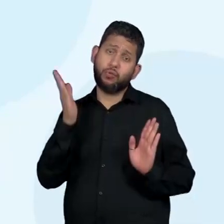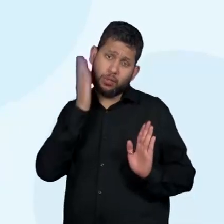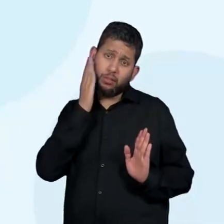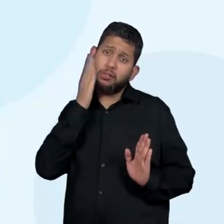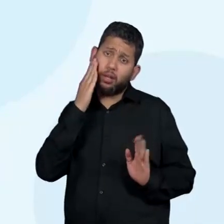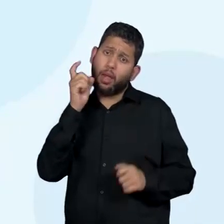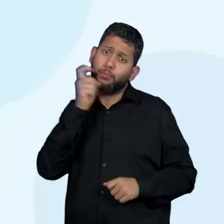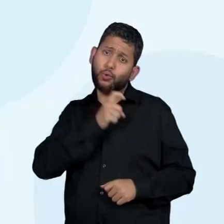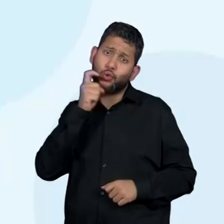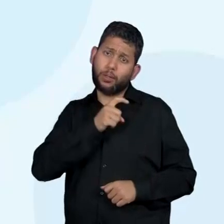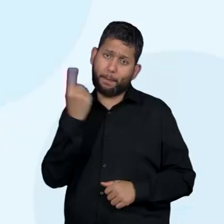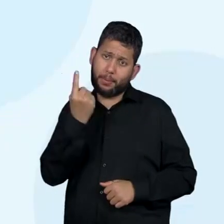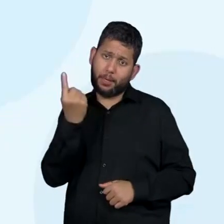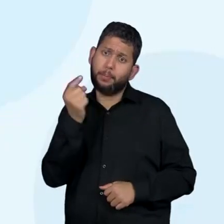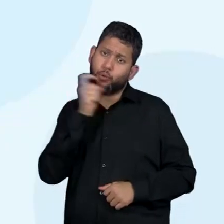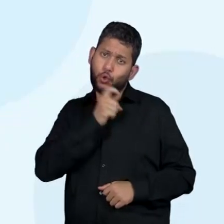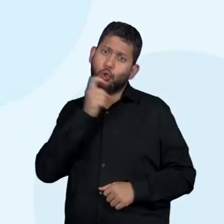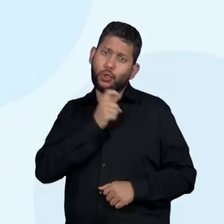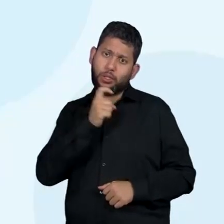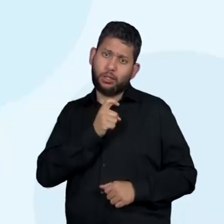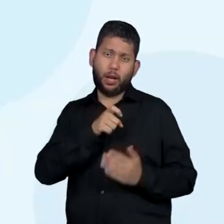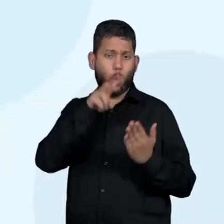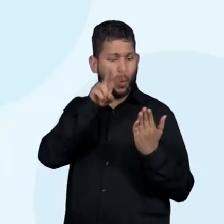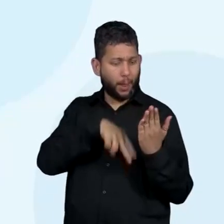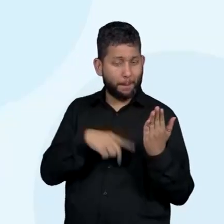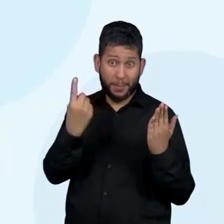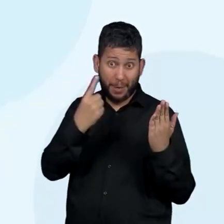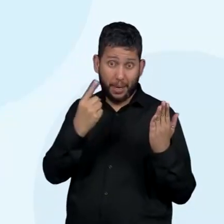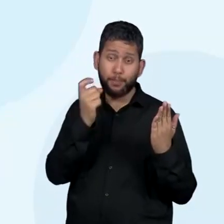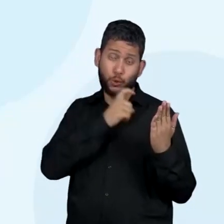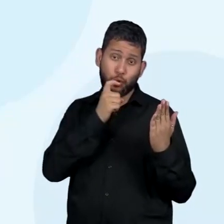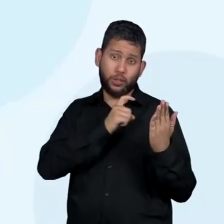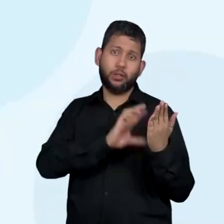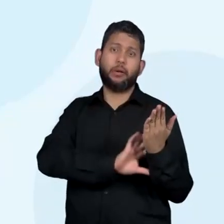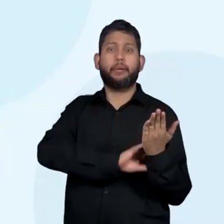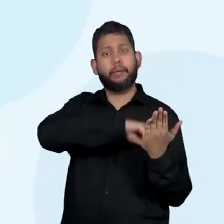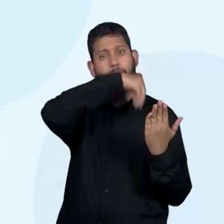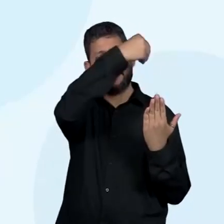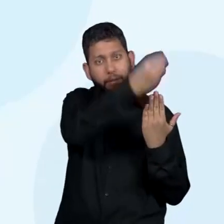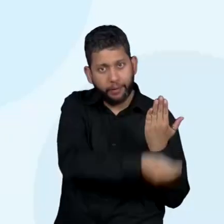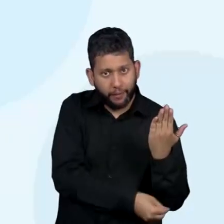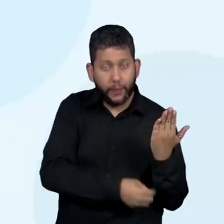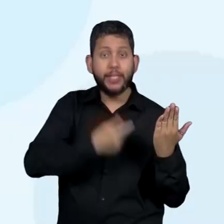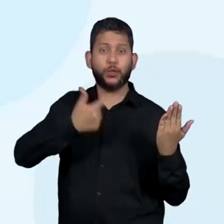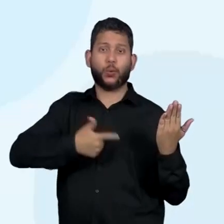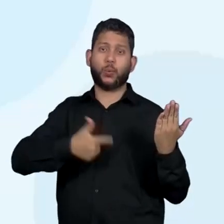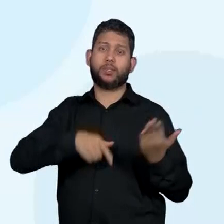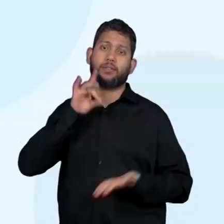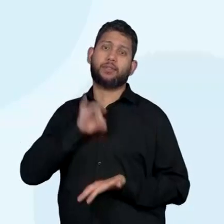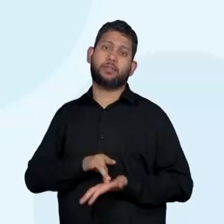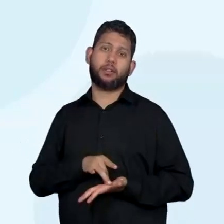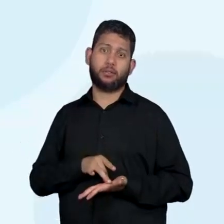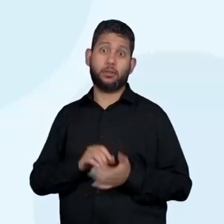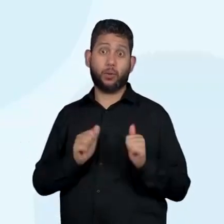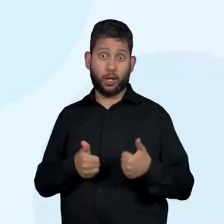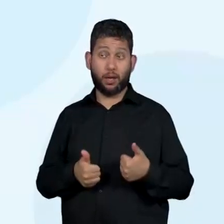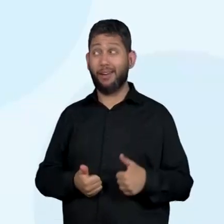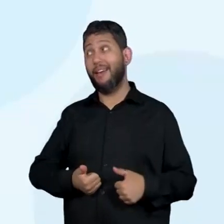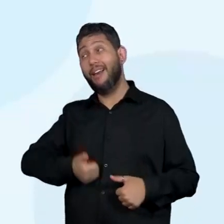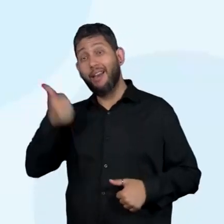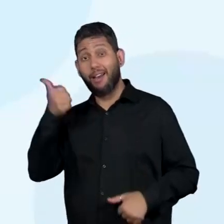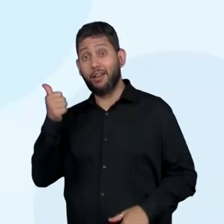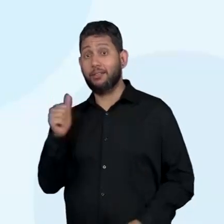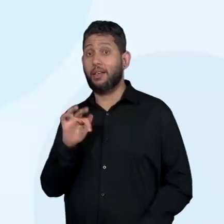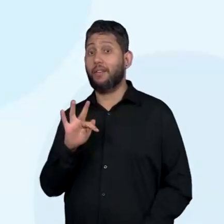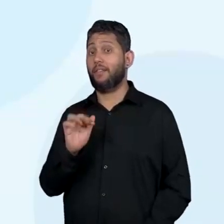aqui é fake. Então, se essa é fake, eu respondendo